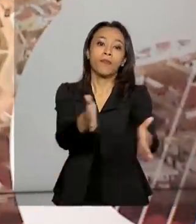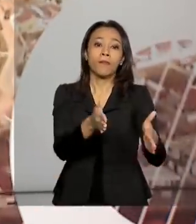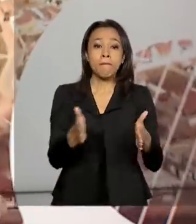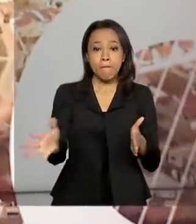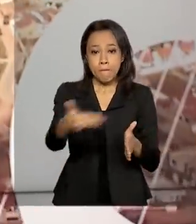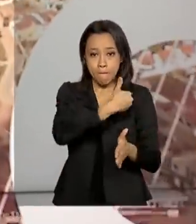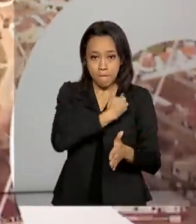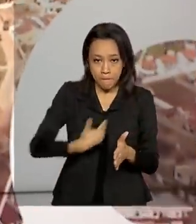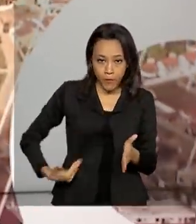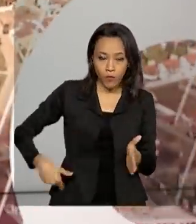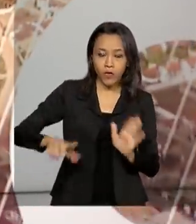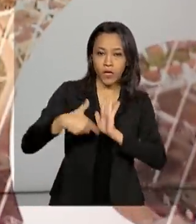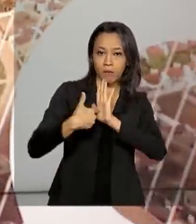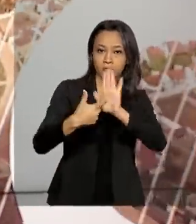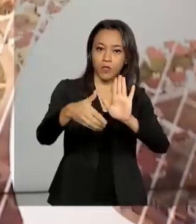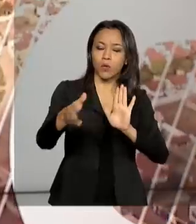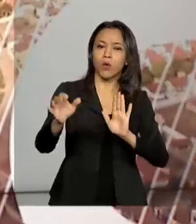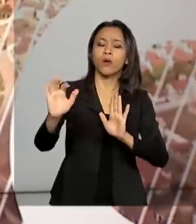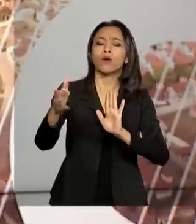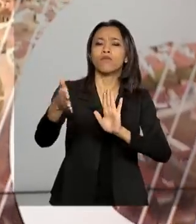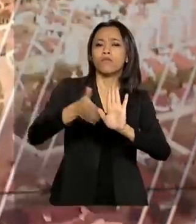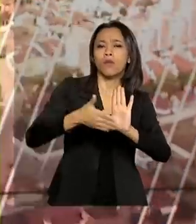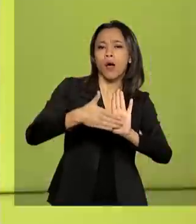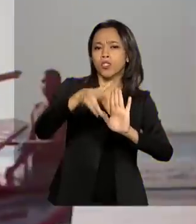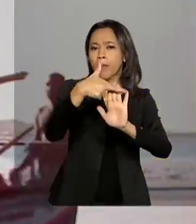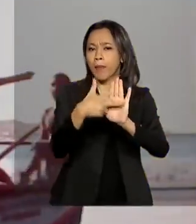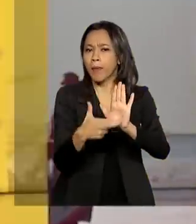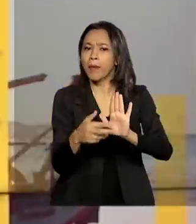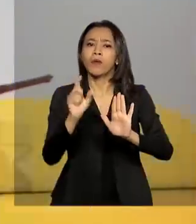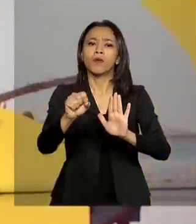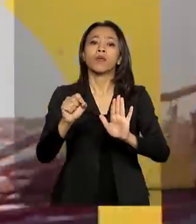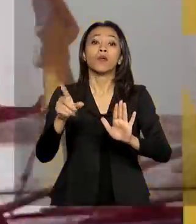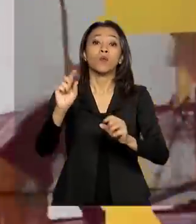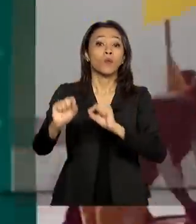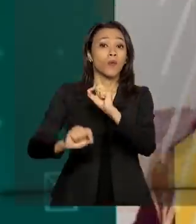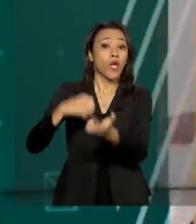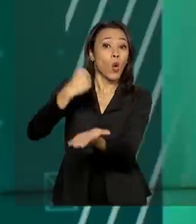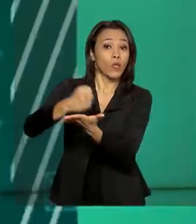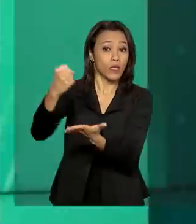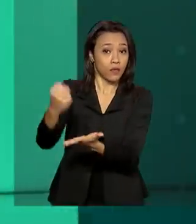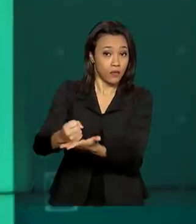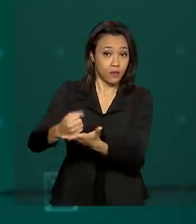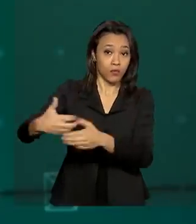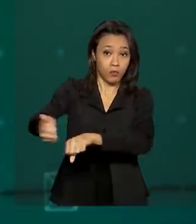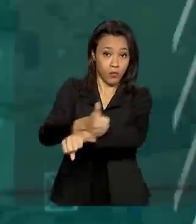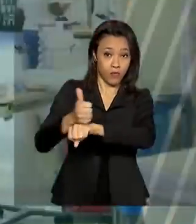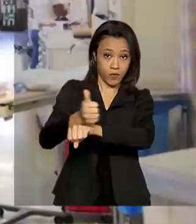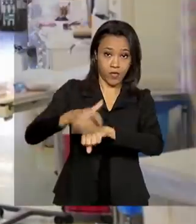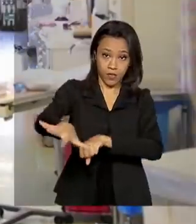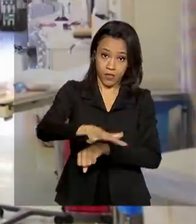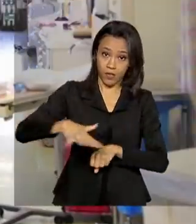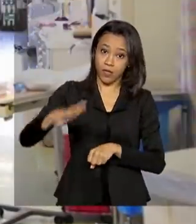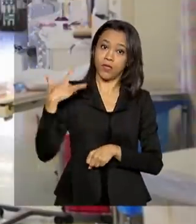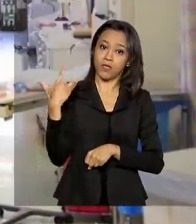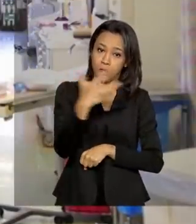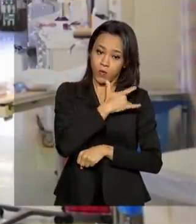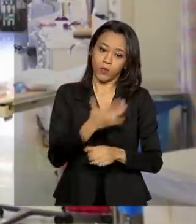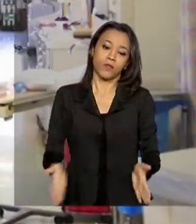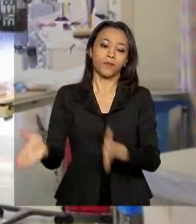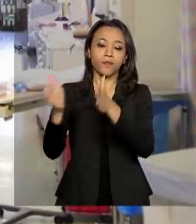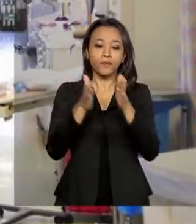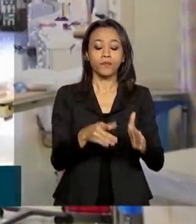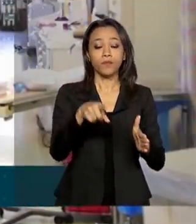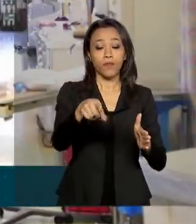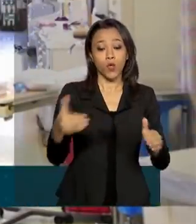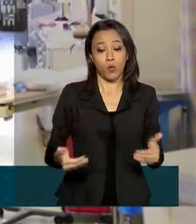medidas de combate ao coronavírus em todo o país, entre elas a contratação de profissionais de saúde. Segundo o